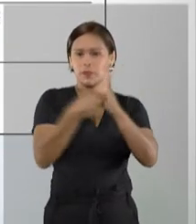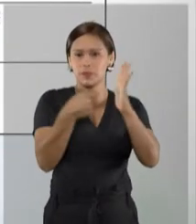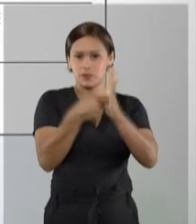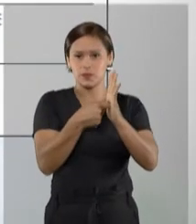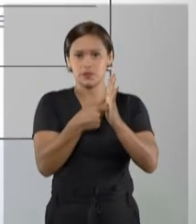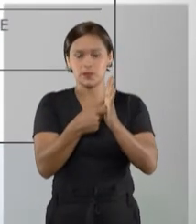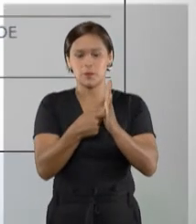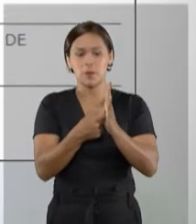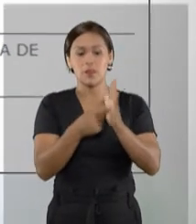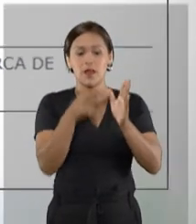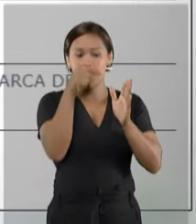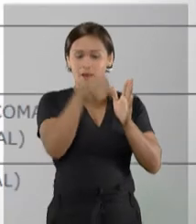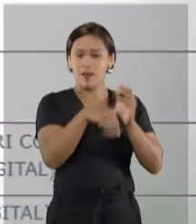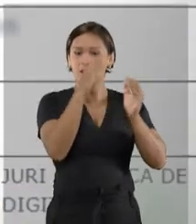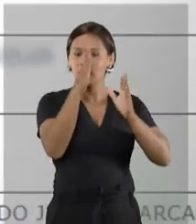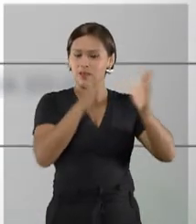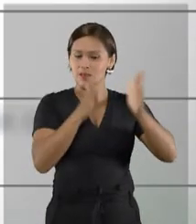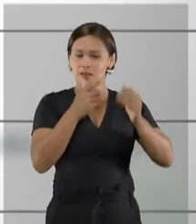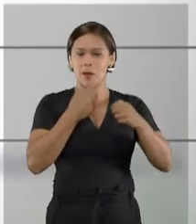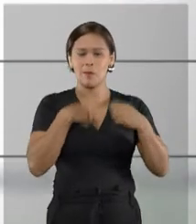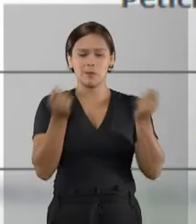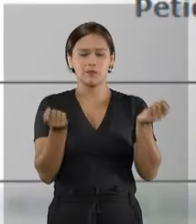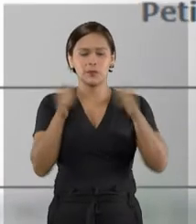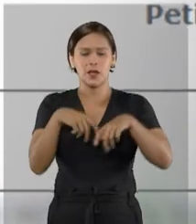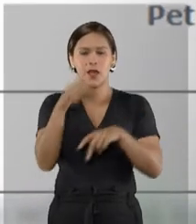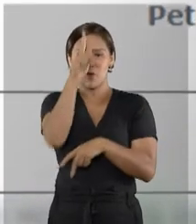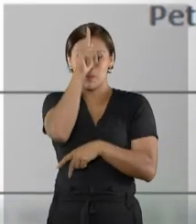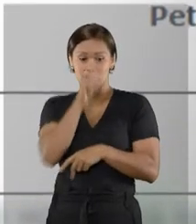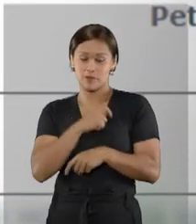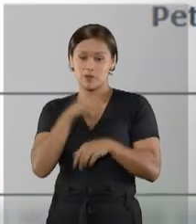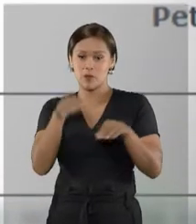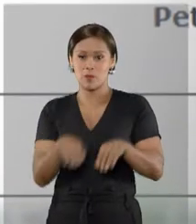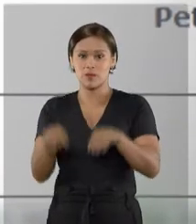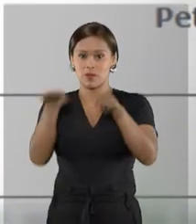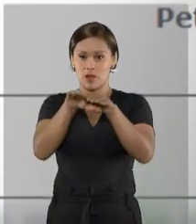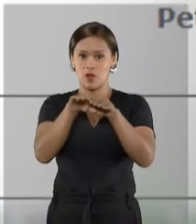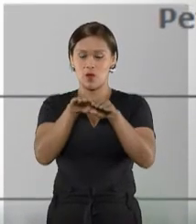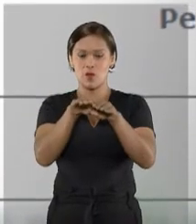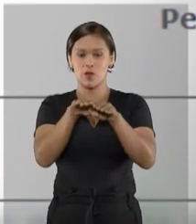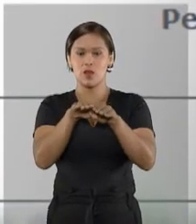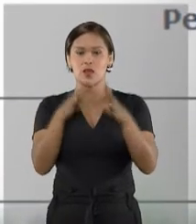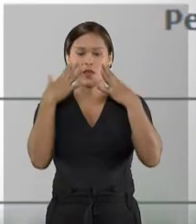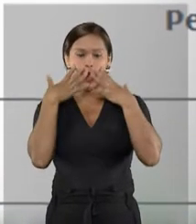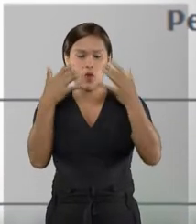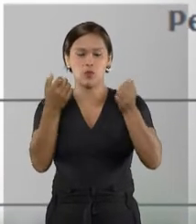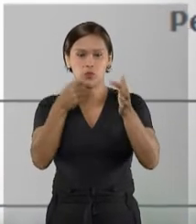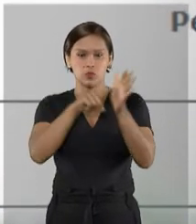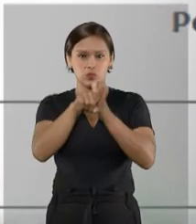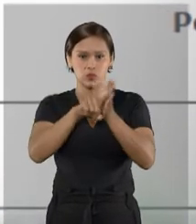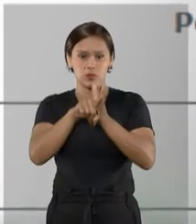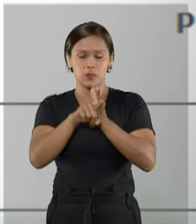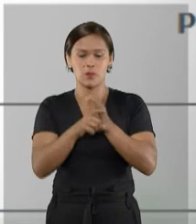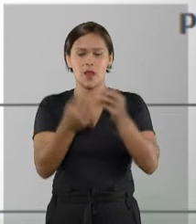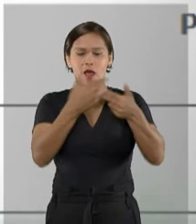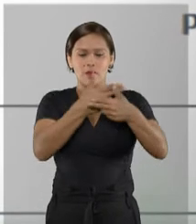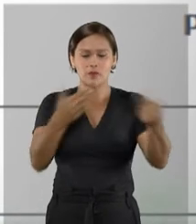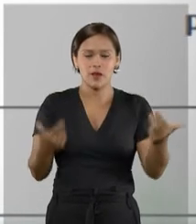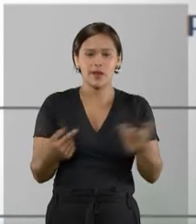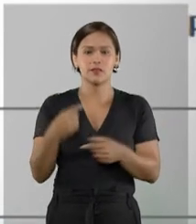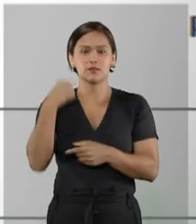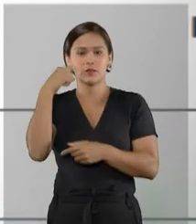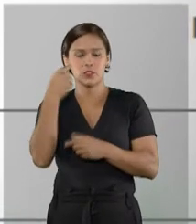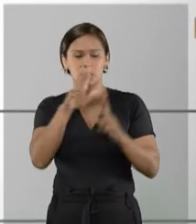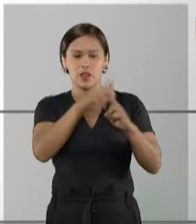incidentais. Nesse campo é possível mudar o perfil padrão, que é o de consulta pública. E existem várias opções.